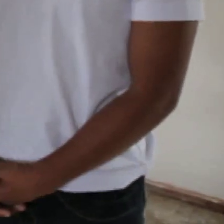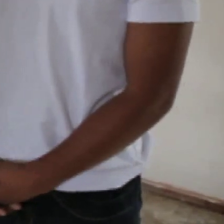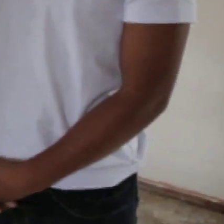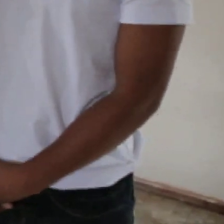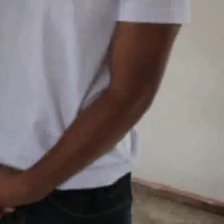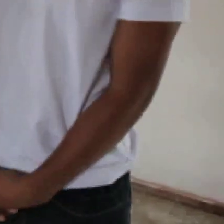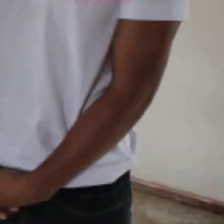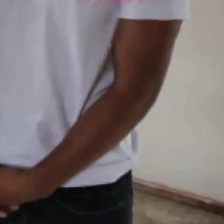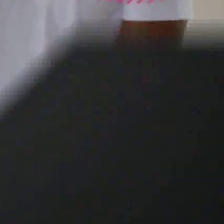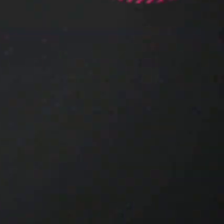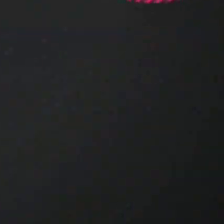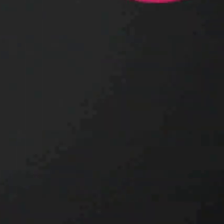Sim! Sim! Sim!